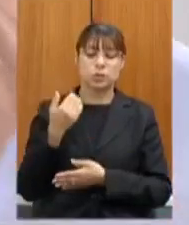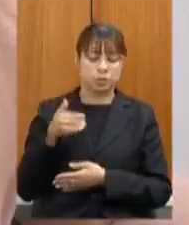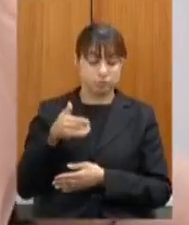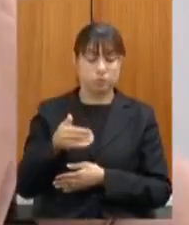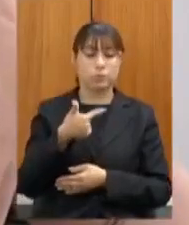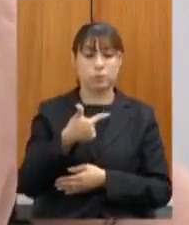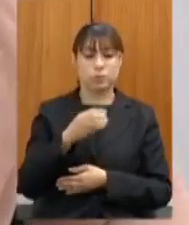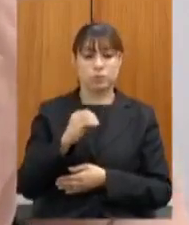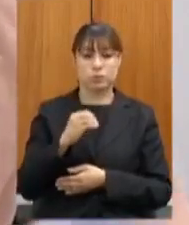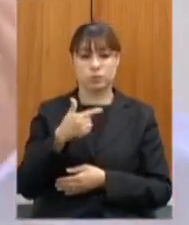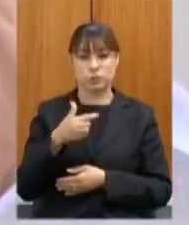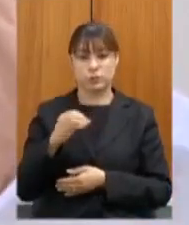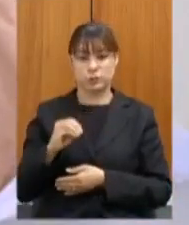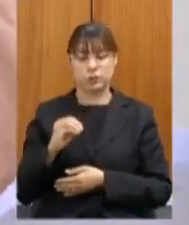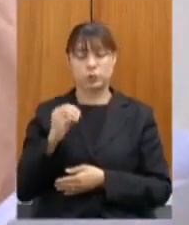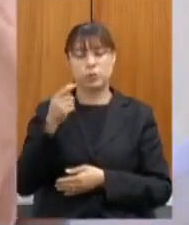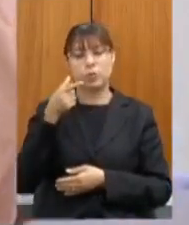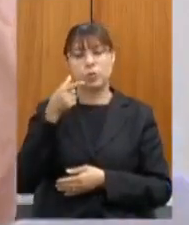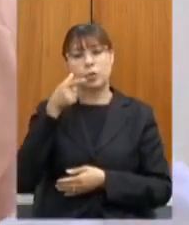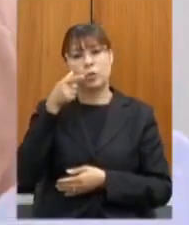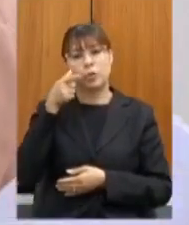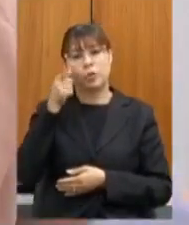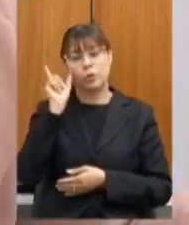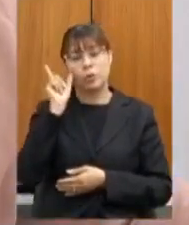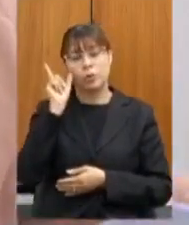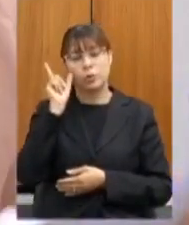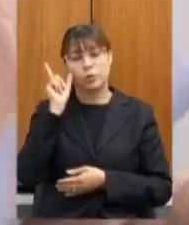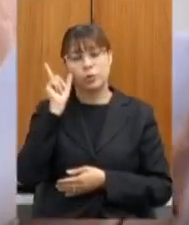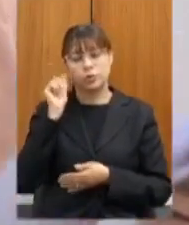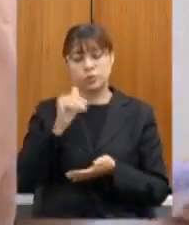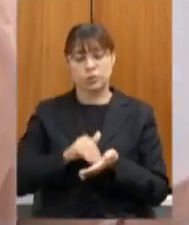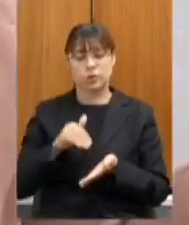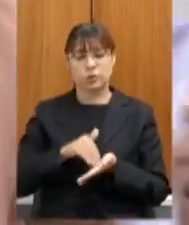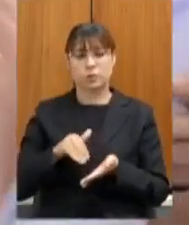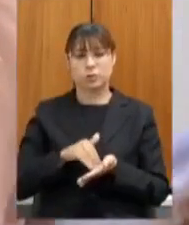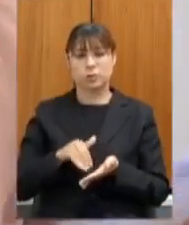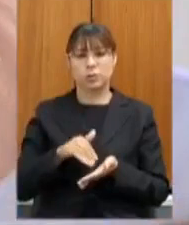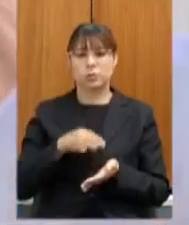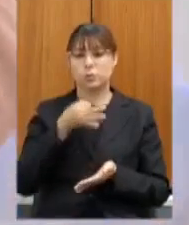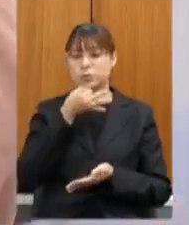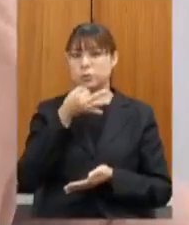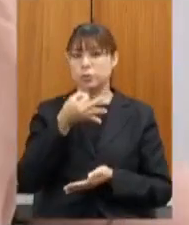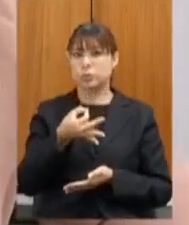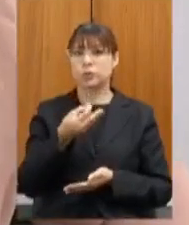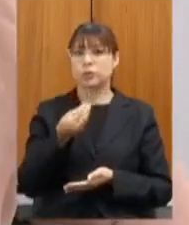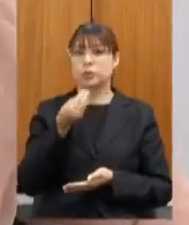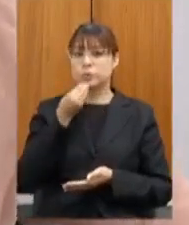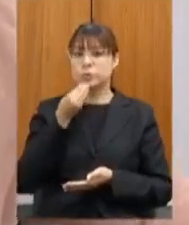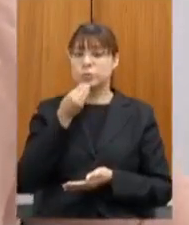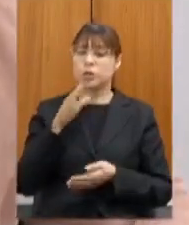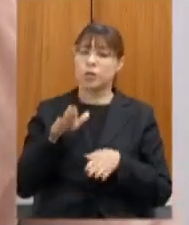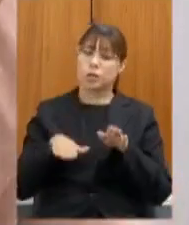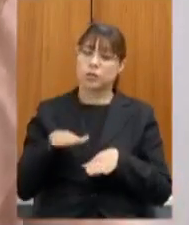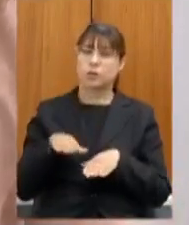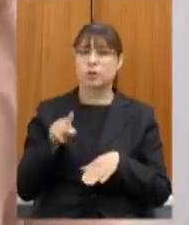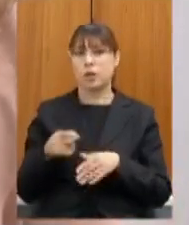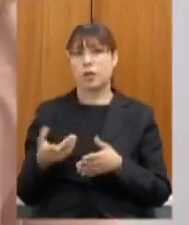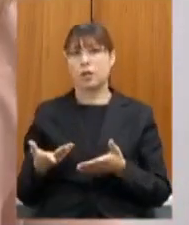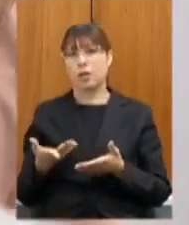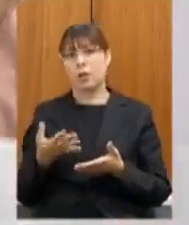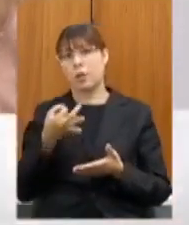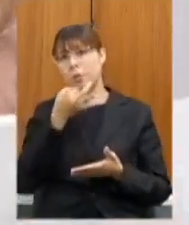eu ontem o secretário sugeriu que pudesse ser alguma questão de